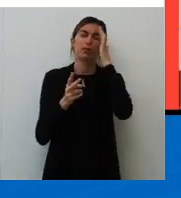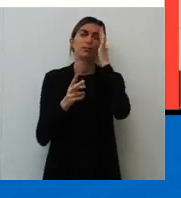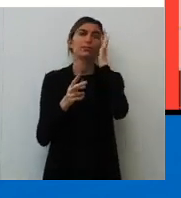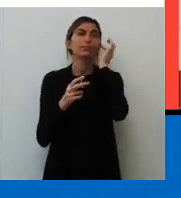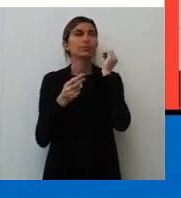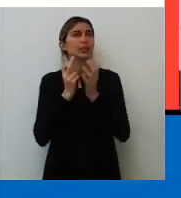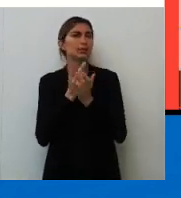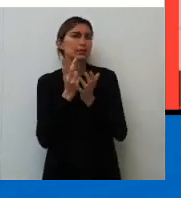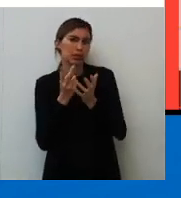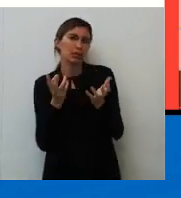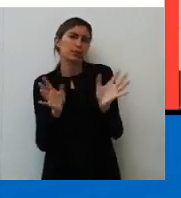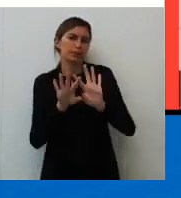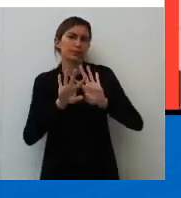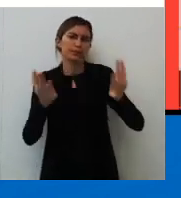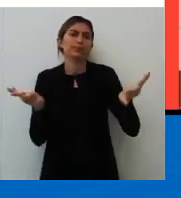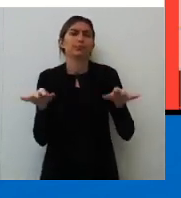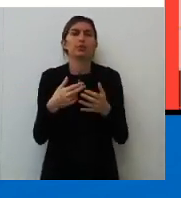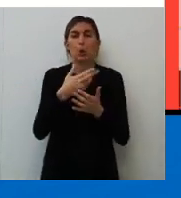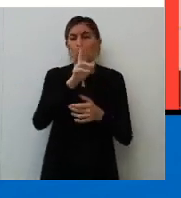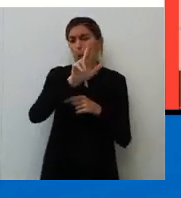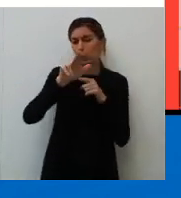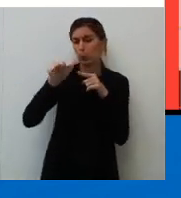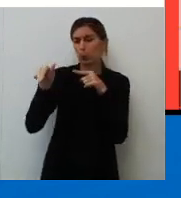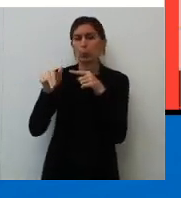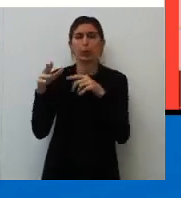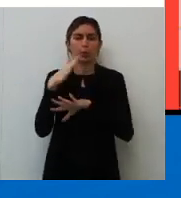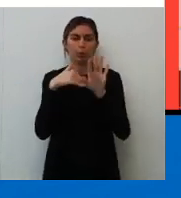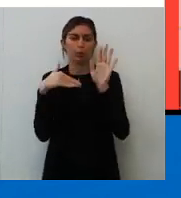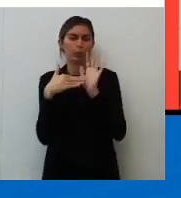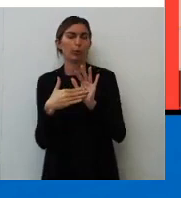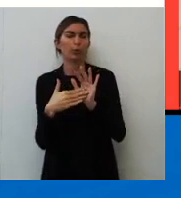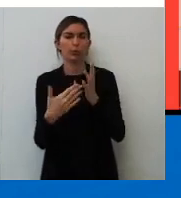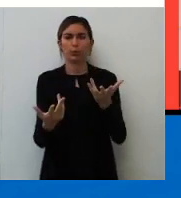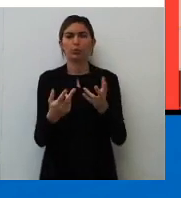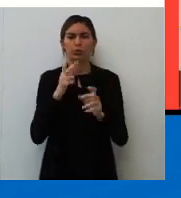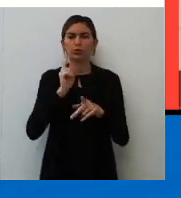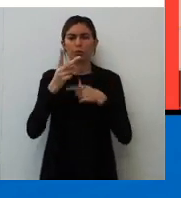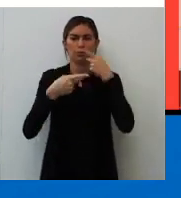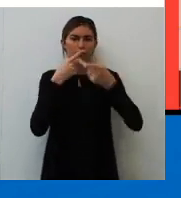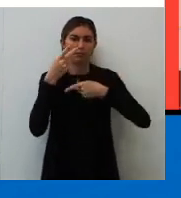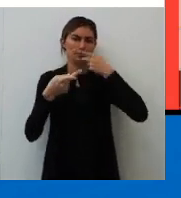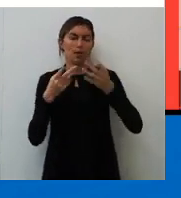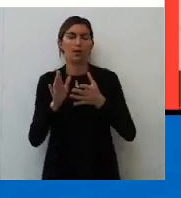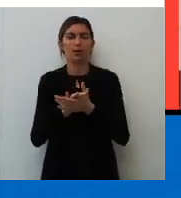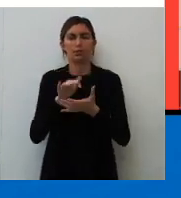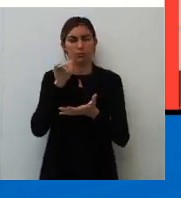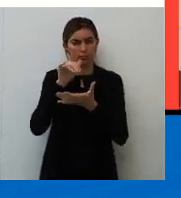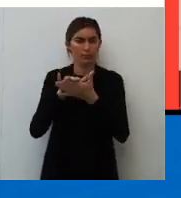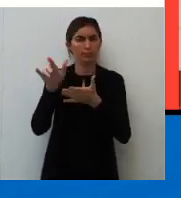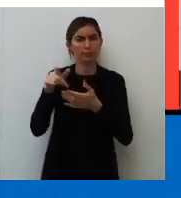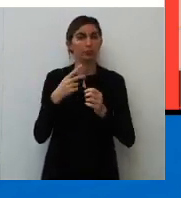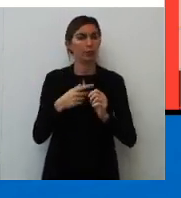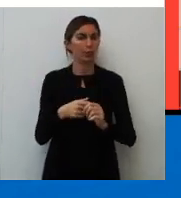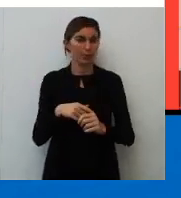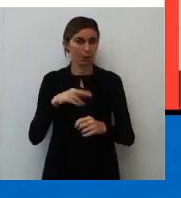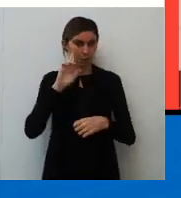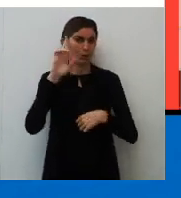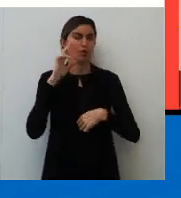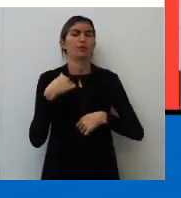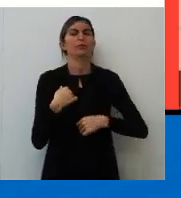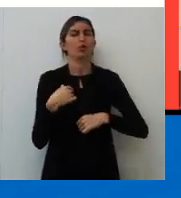Tem sempre exceções. Nunca. Todo. Eu digo isso muito adigníssima. Todo, né, patroa?